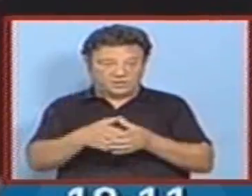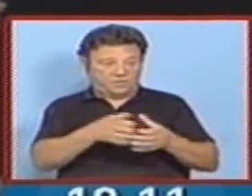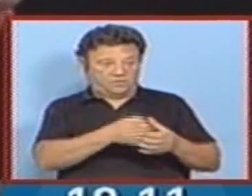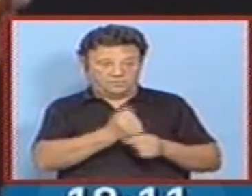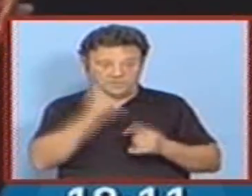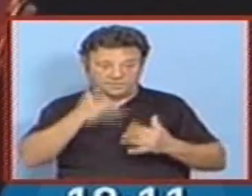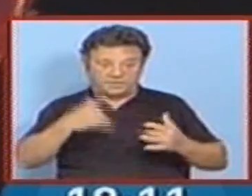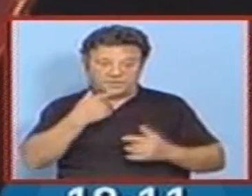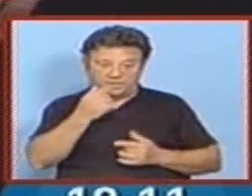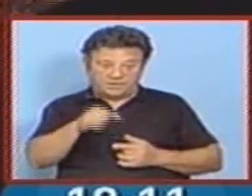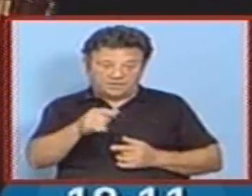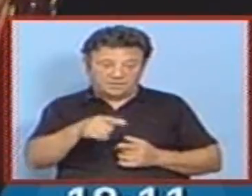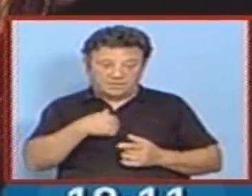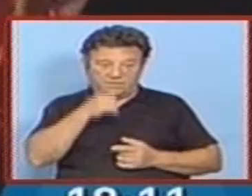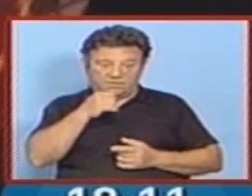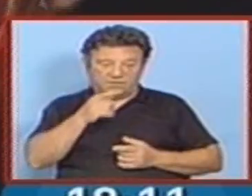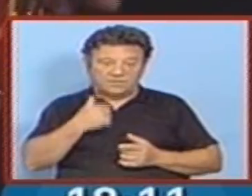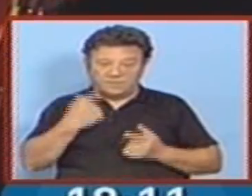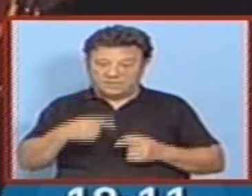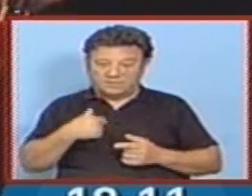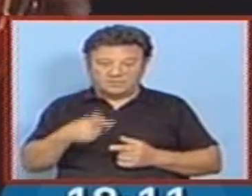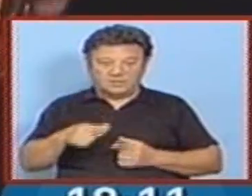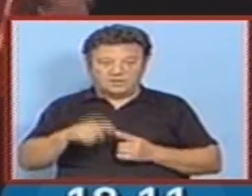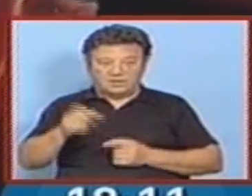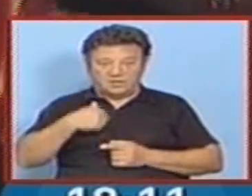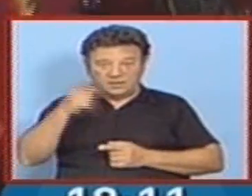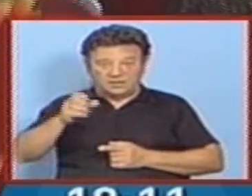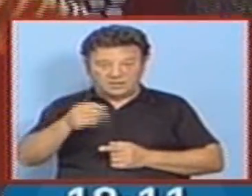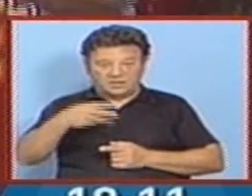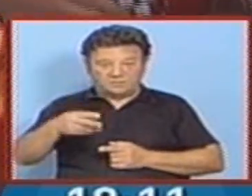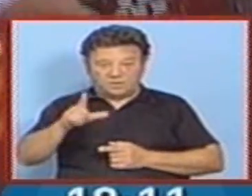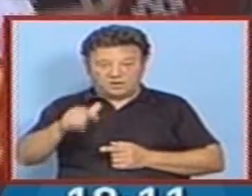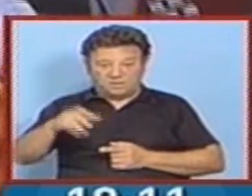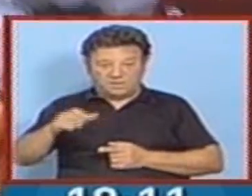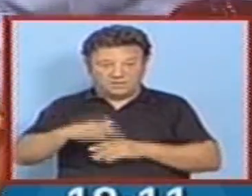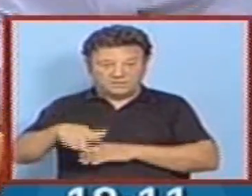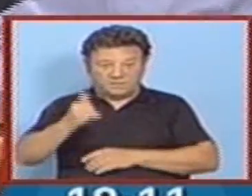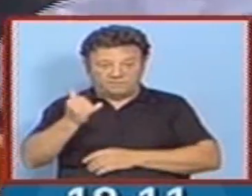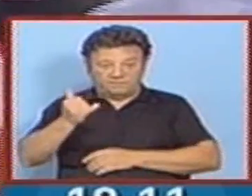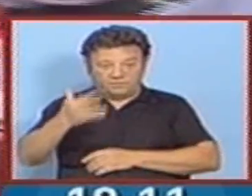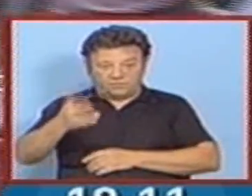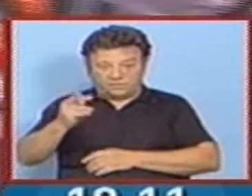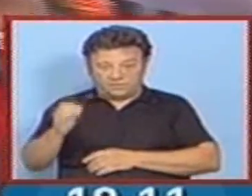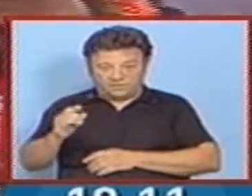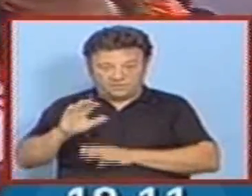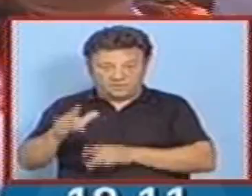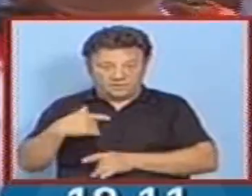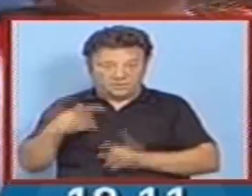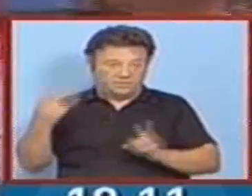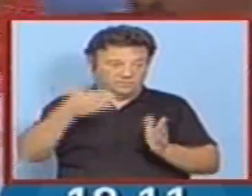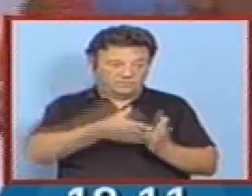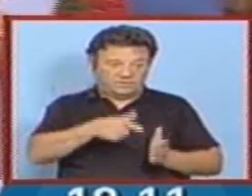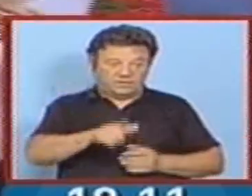depois cada grupo vai brilhar. Cada grupo, é assim. Nós saímos deste problema às 21h30